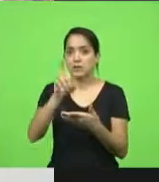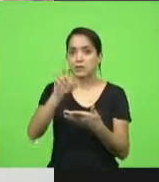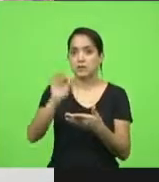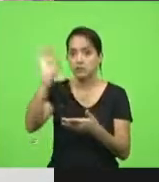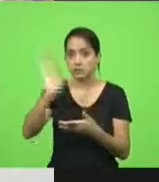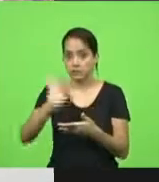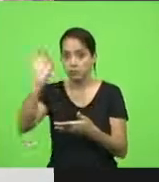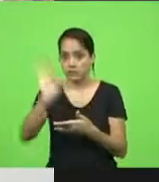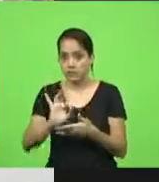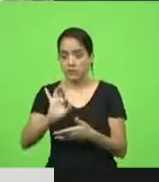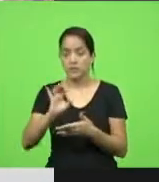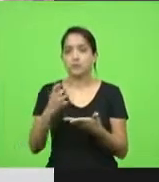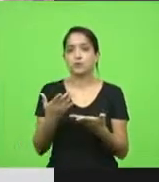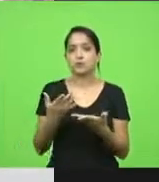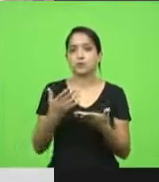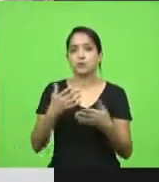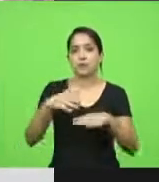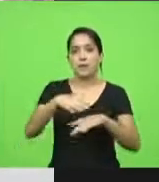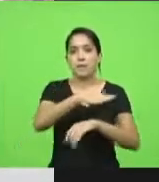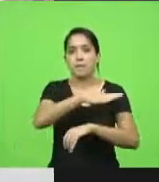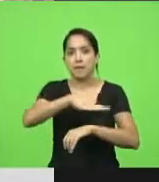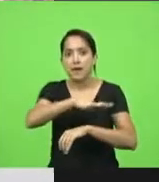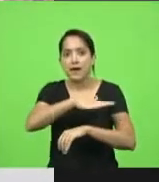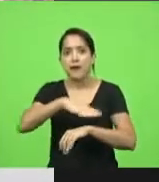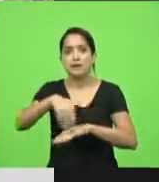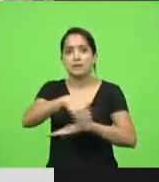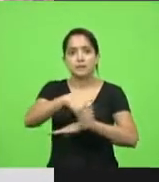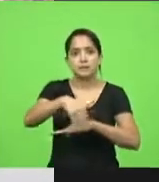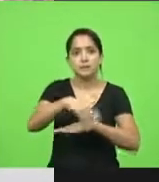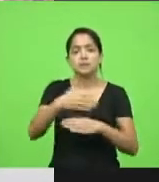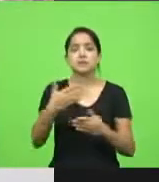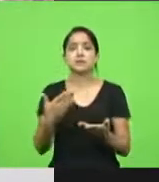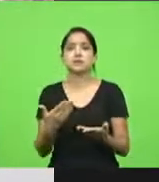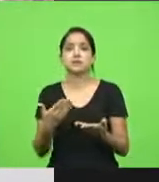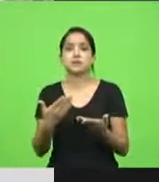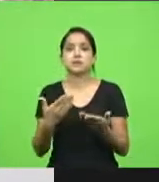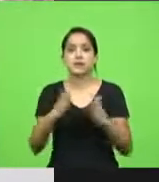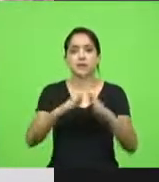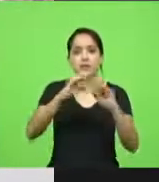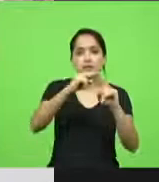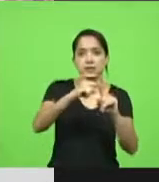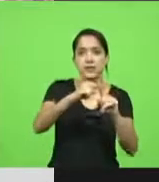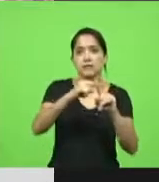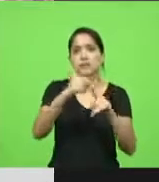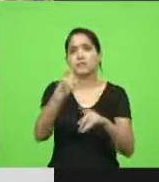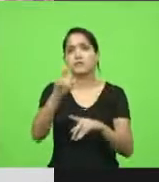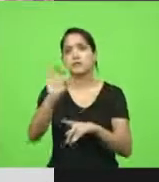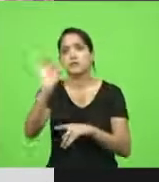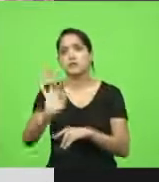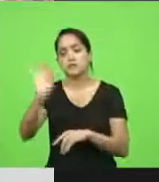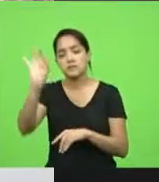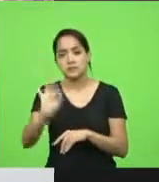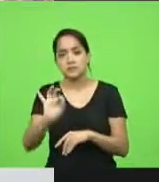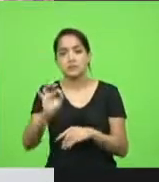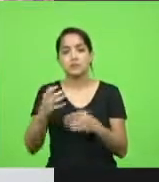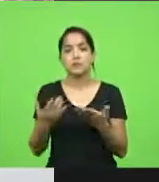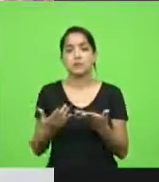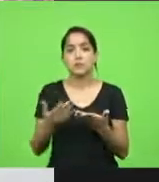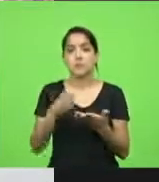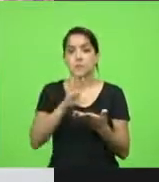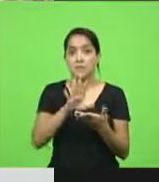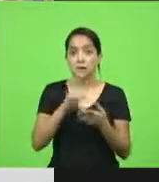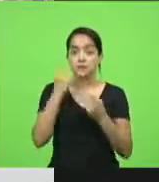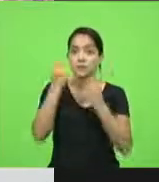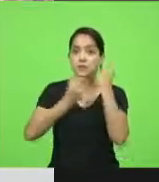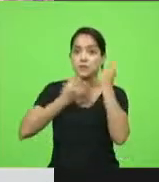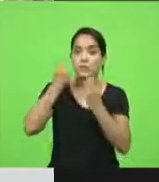parques temáticos, cinemas, templos religiosos no limite de ocupação de 25%. Mas isso nos preocupa